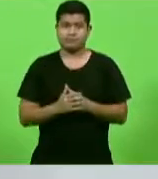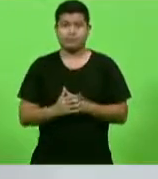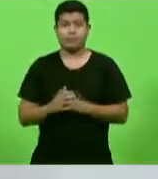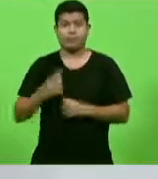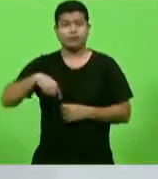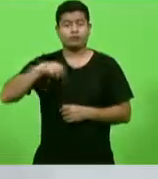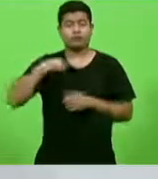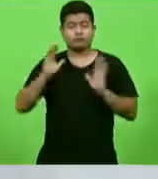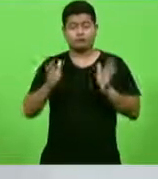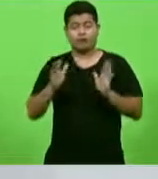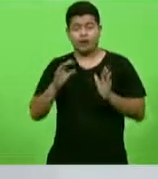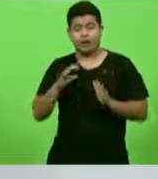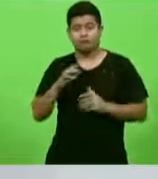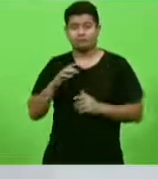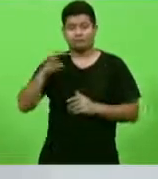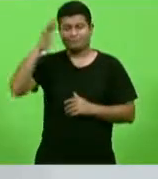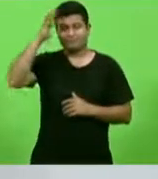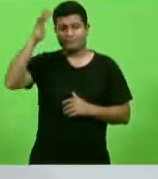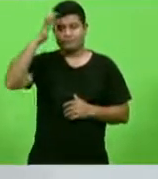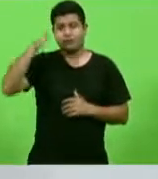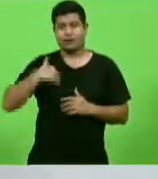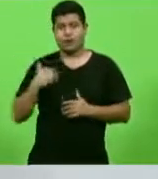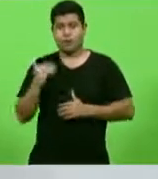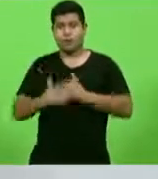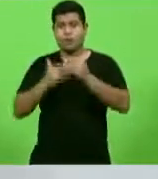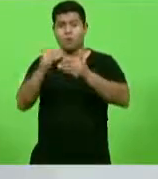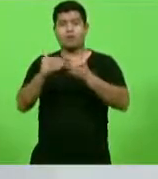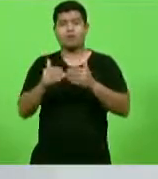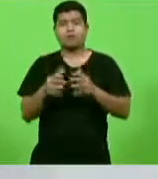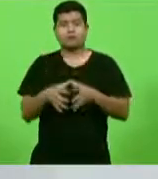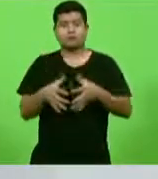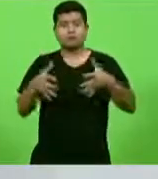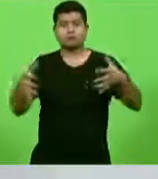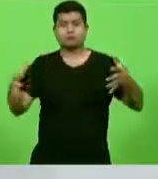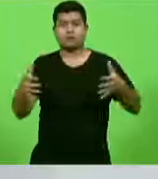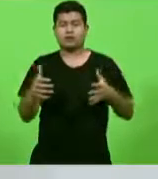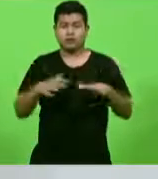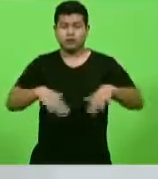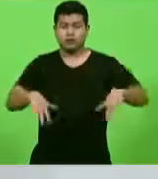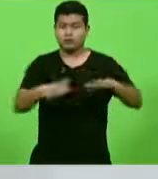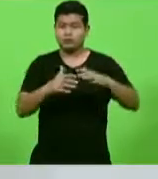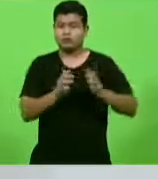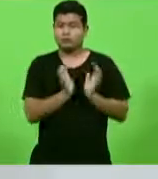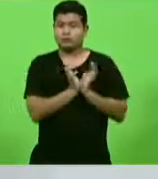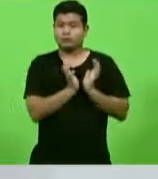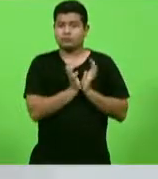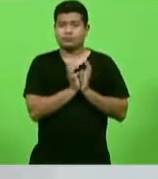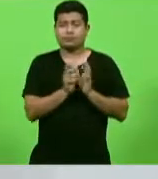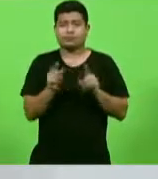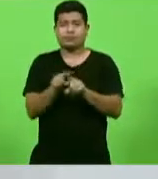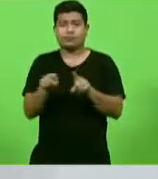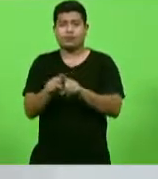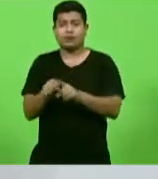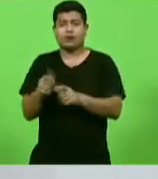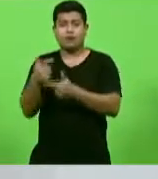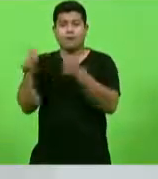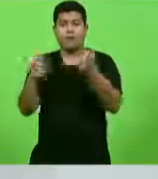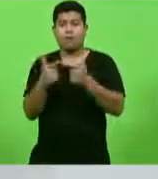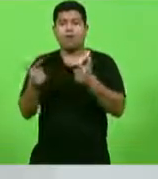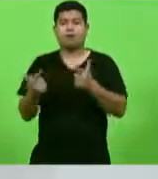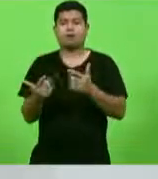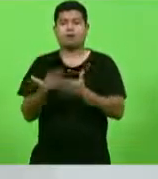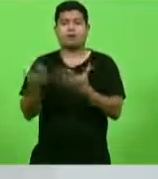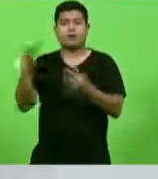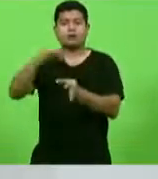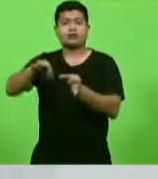previsto, com a evolução e o aumento de APAES em instituições aderindo ao sistema MRD